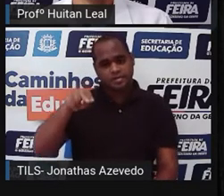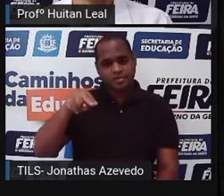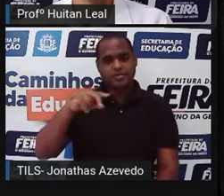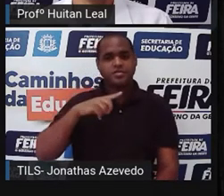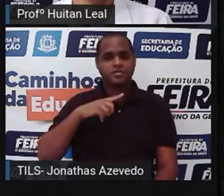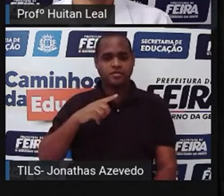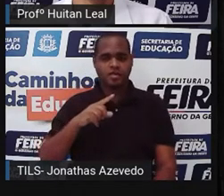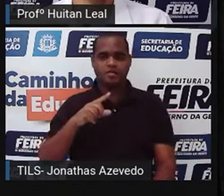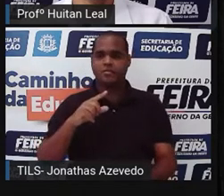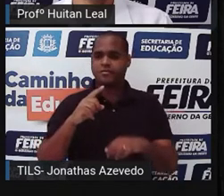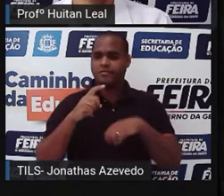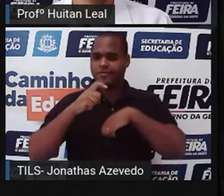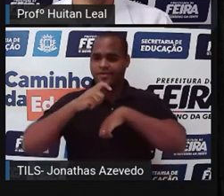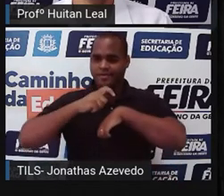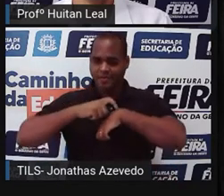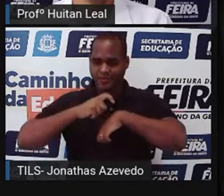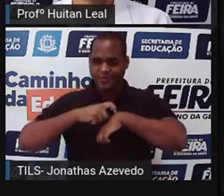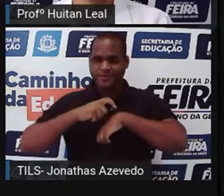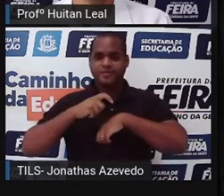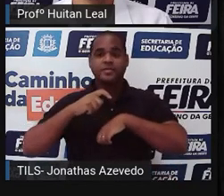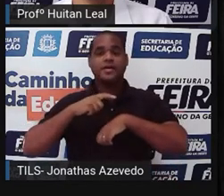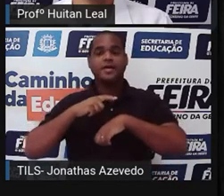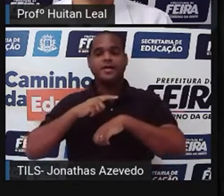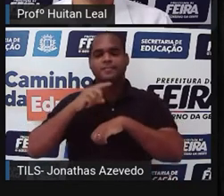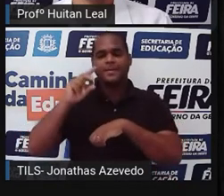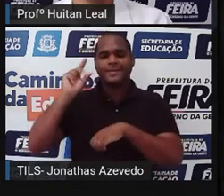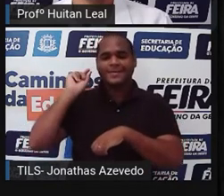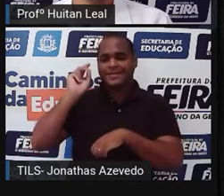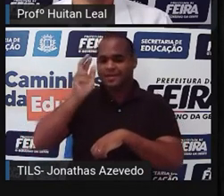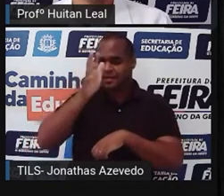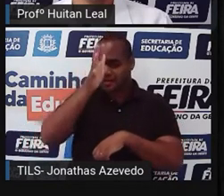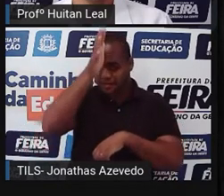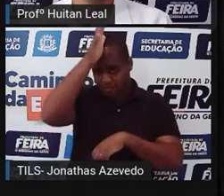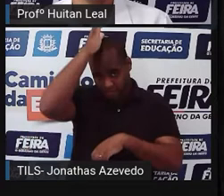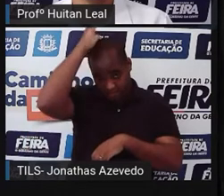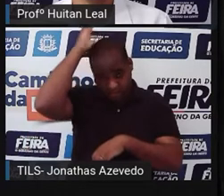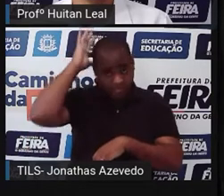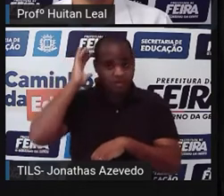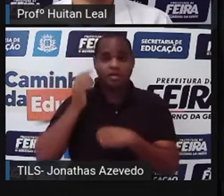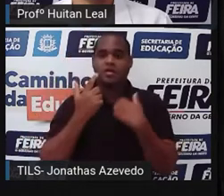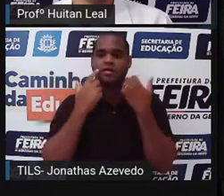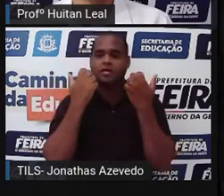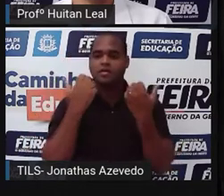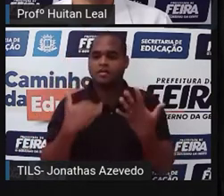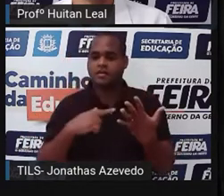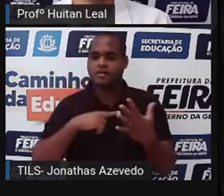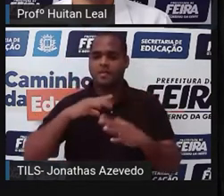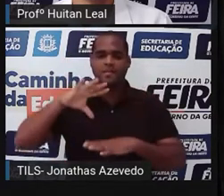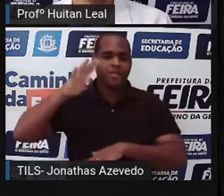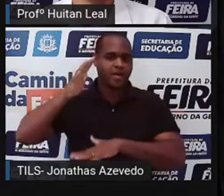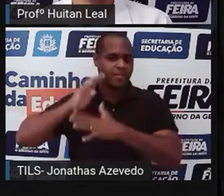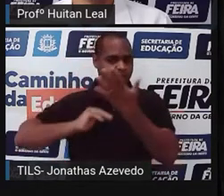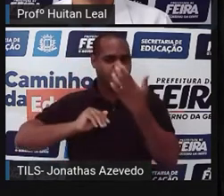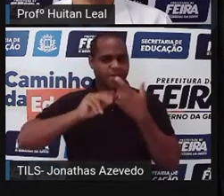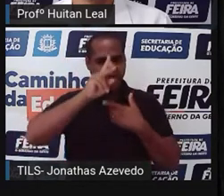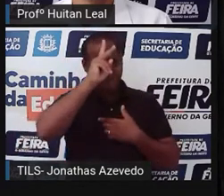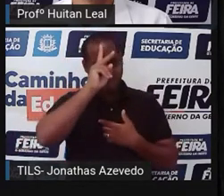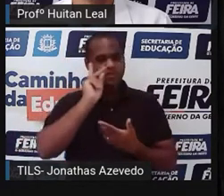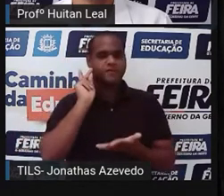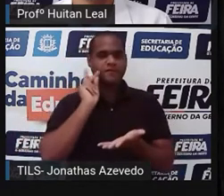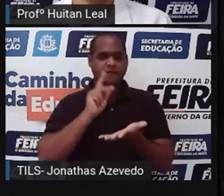Para os antigos romanos, a palavra crônica designava o gênero que fazia o registro de acontecimentos históricos